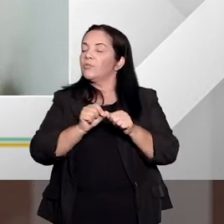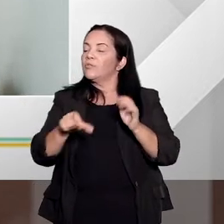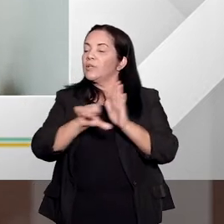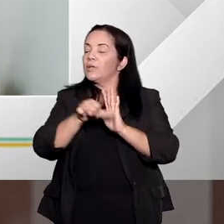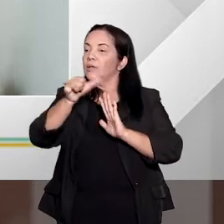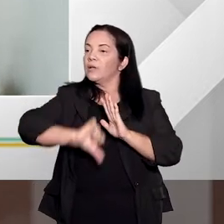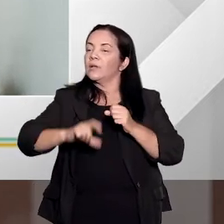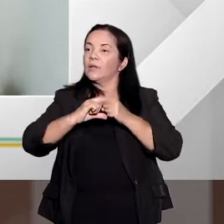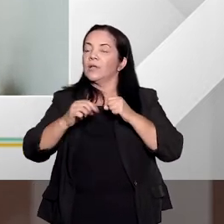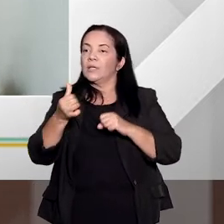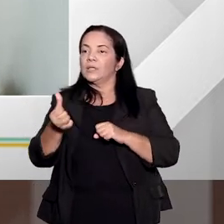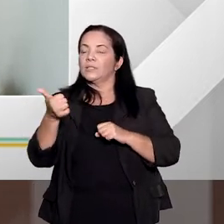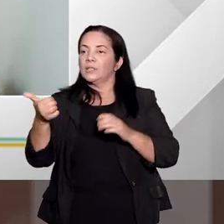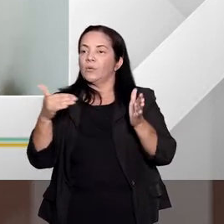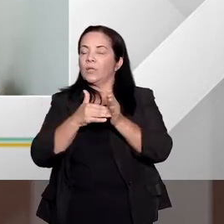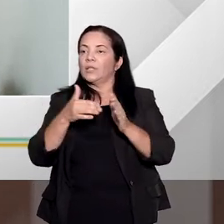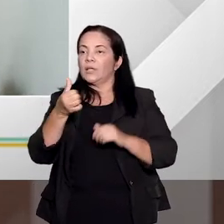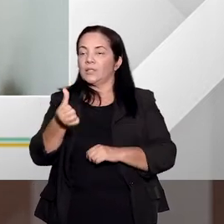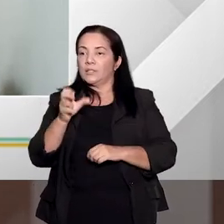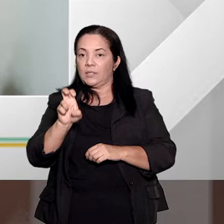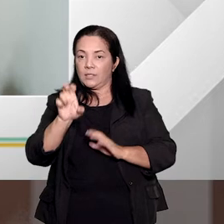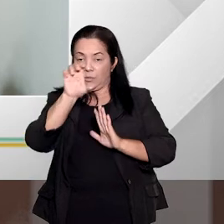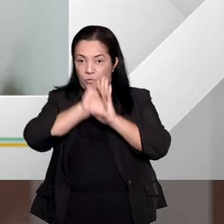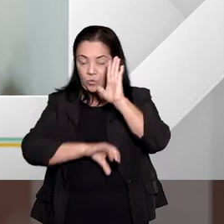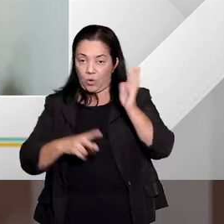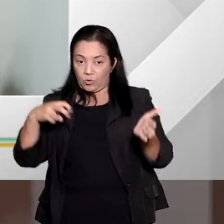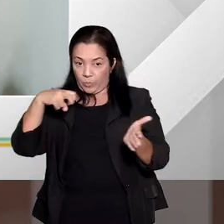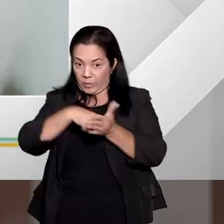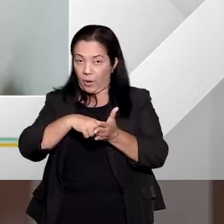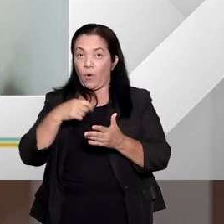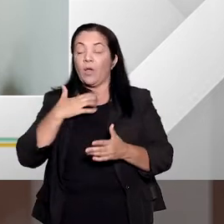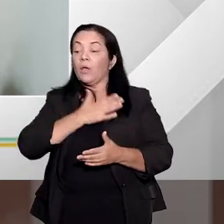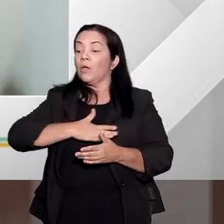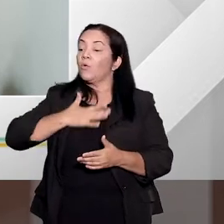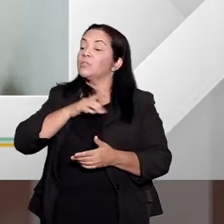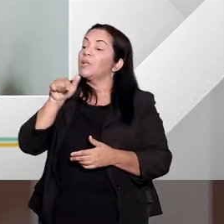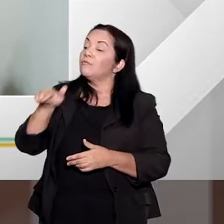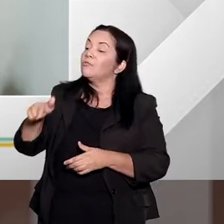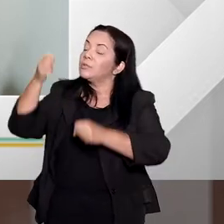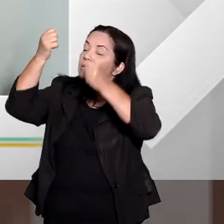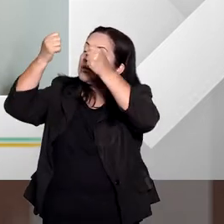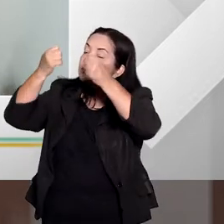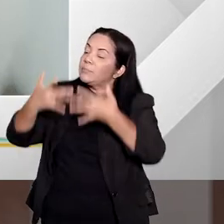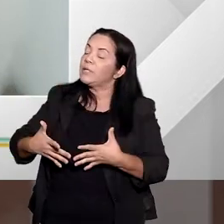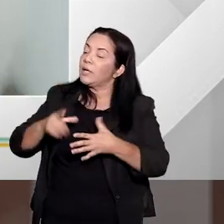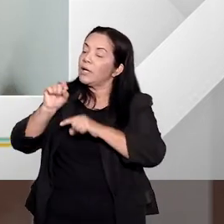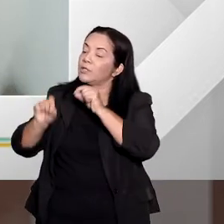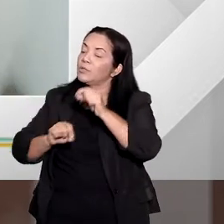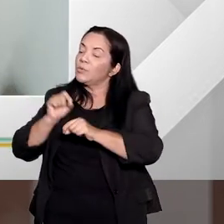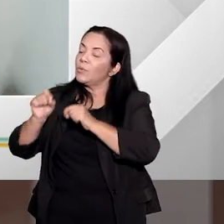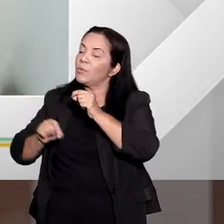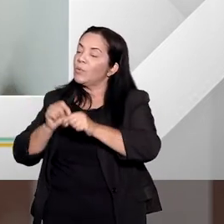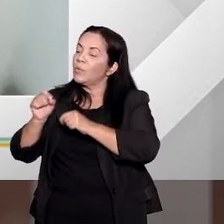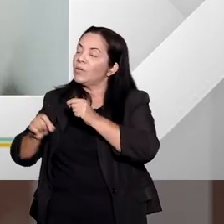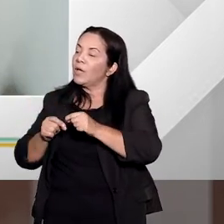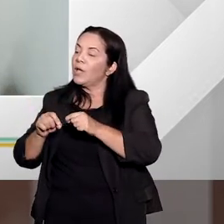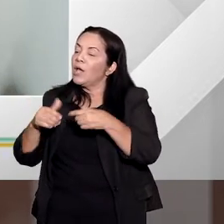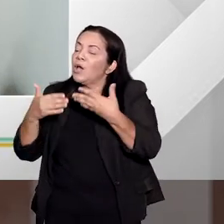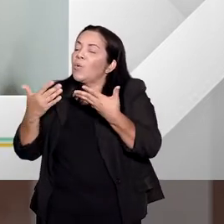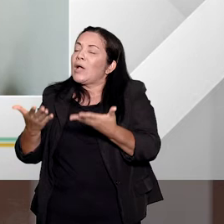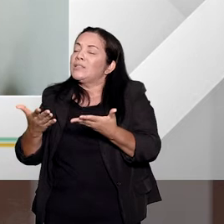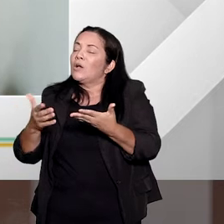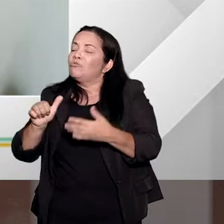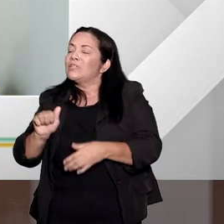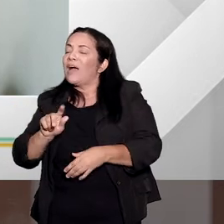nos artigos 61 a 65 do Código Penal, eu gostaria que você explicasse então o que são exatamente essas agravantes e